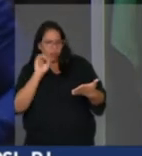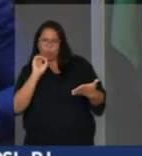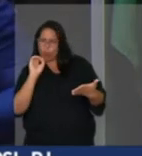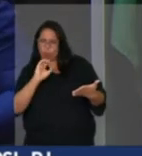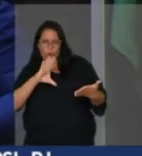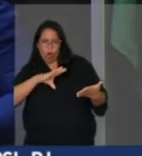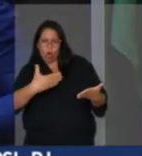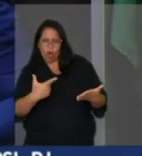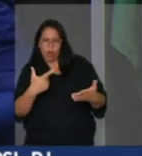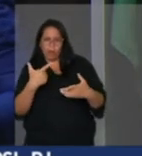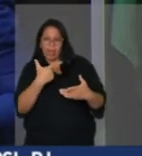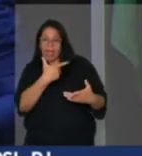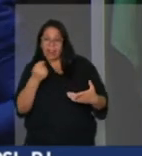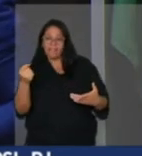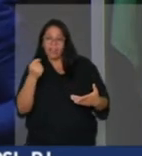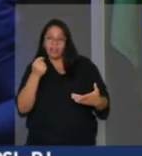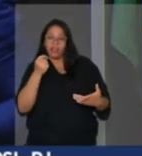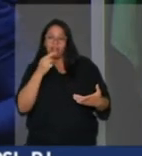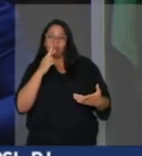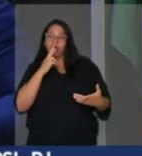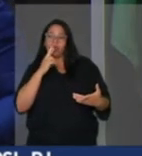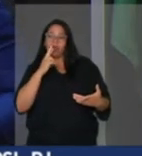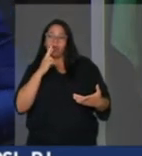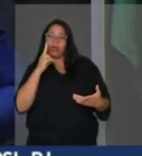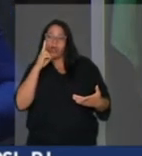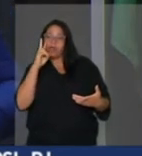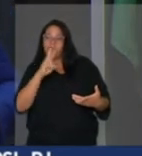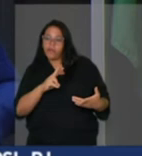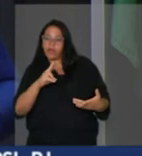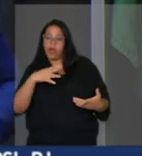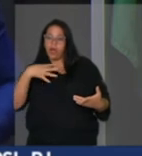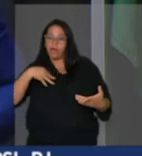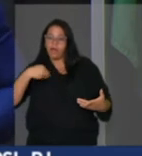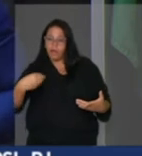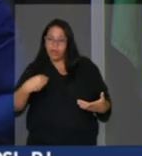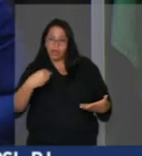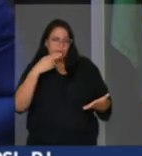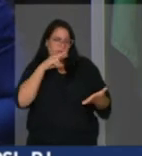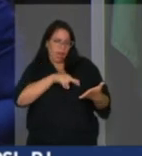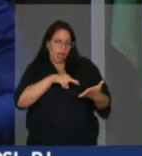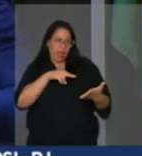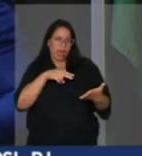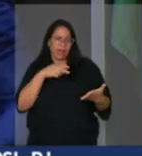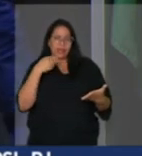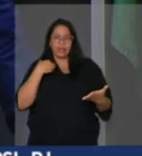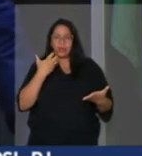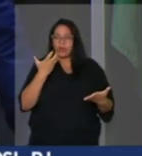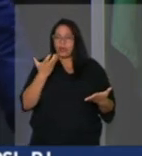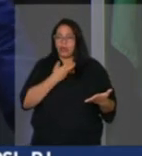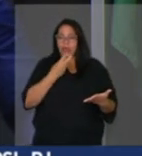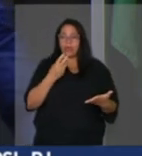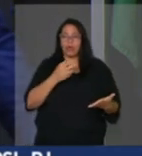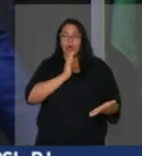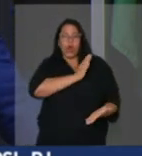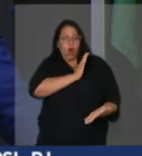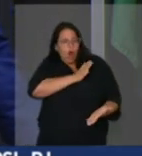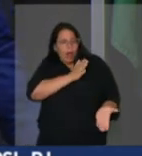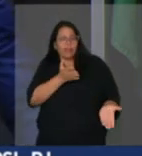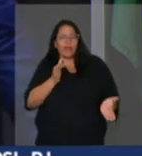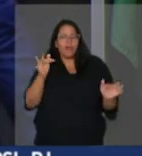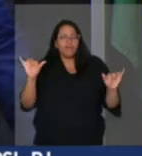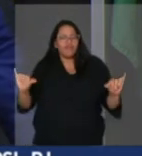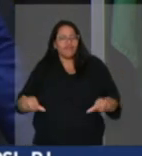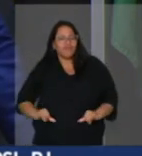porque eram 20 dias que ele não via a sua filha. E que ele não queria ver aquela mensagem, porque doía o coração. Pois bem, Daniel